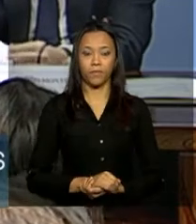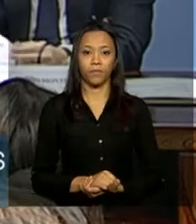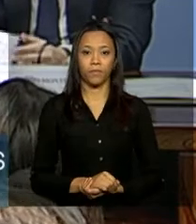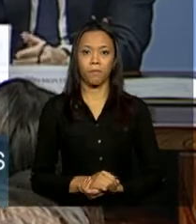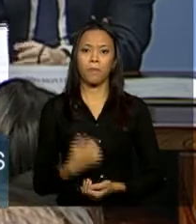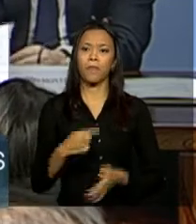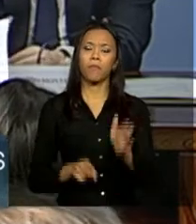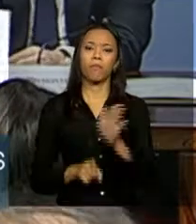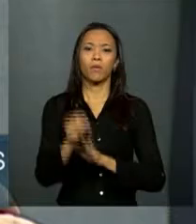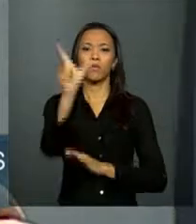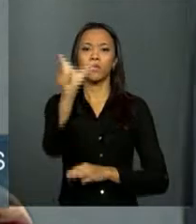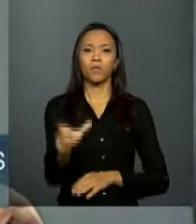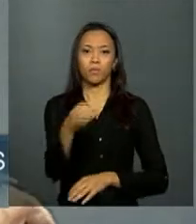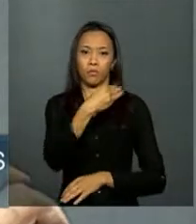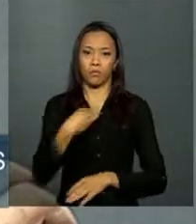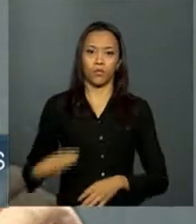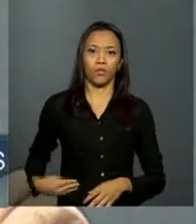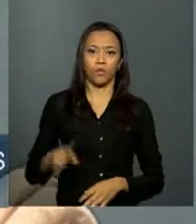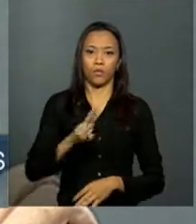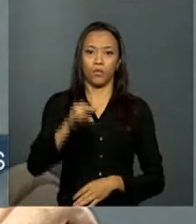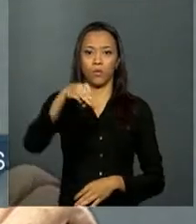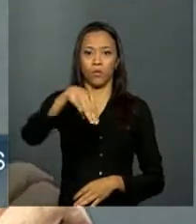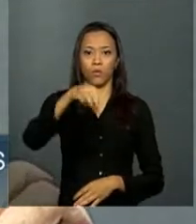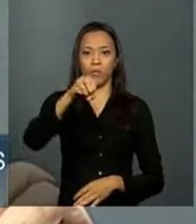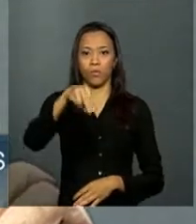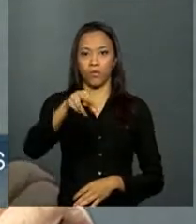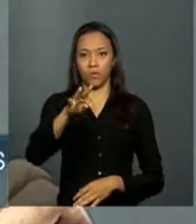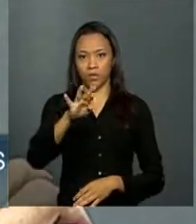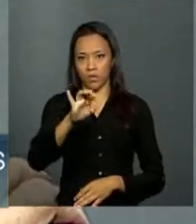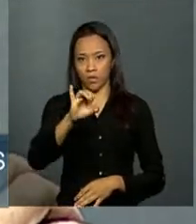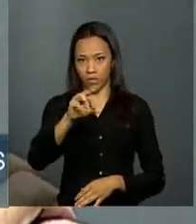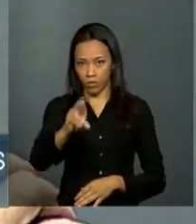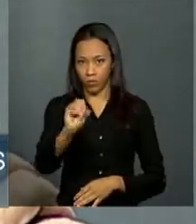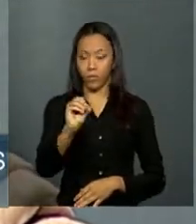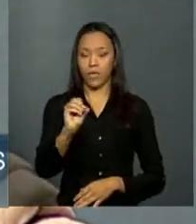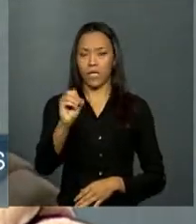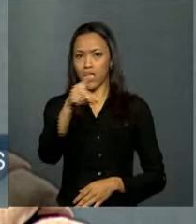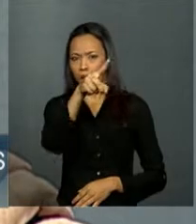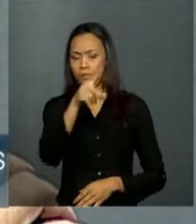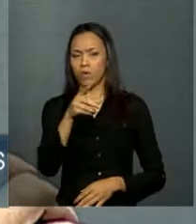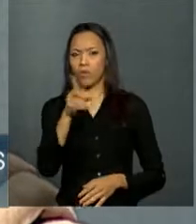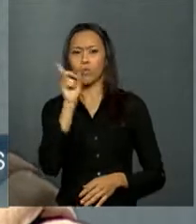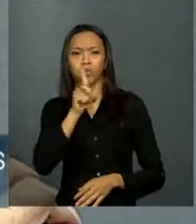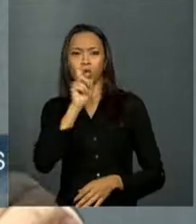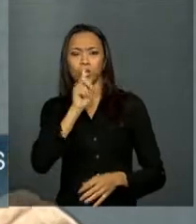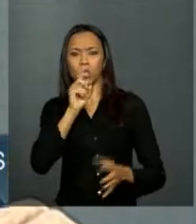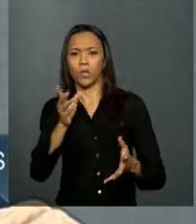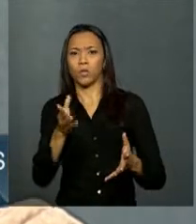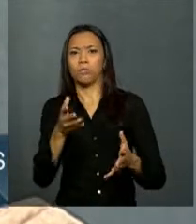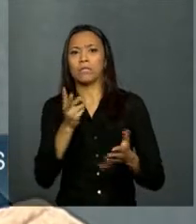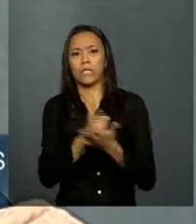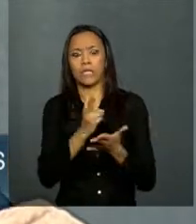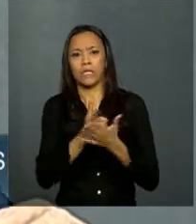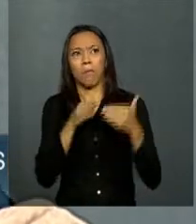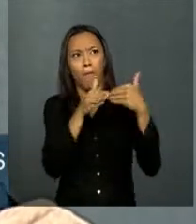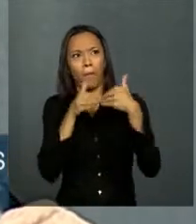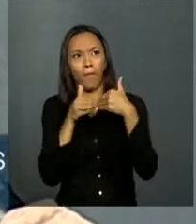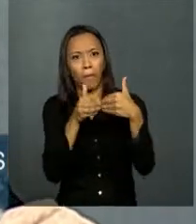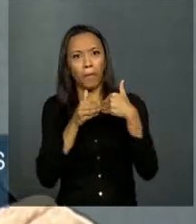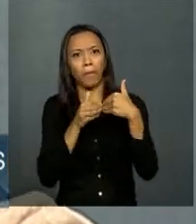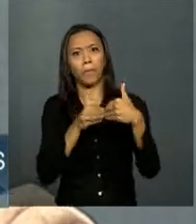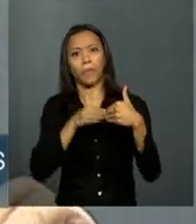Ministro Monteiro, dentro dessa linha da importância crescente dos Estados Unidos como parceiro comercial do Brasil,